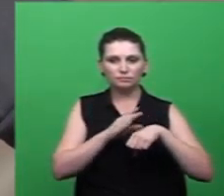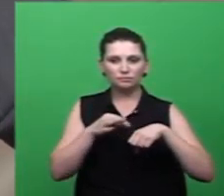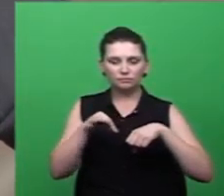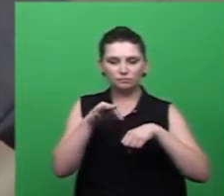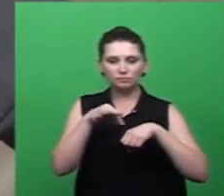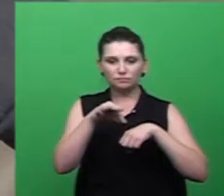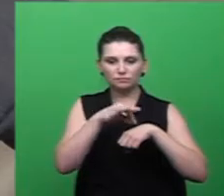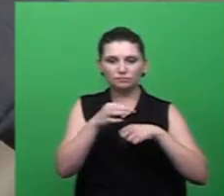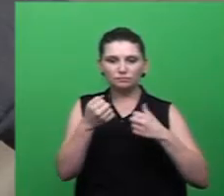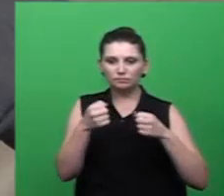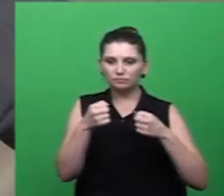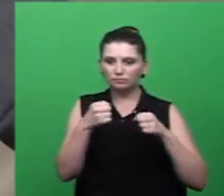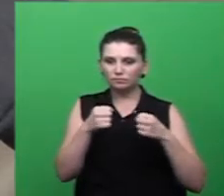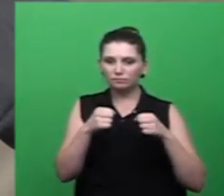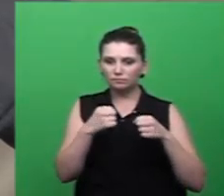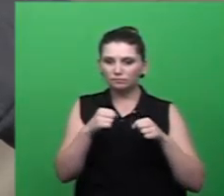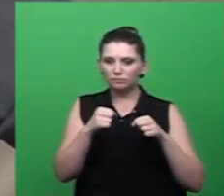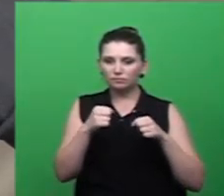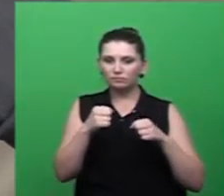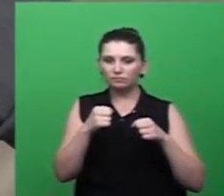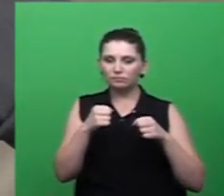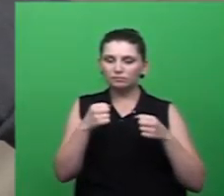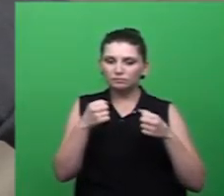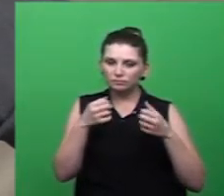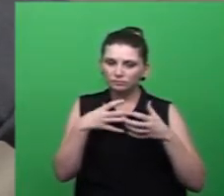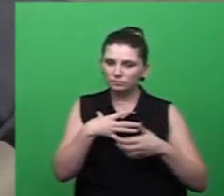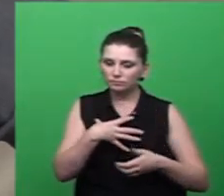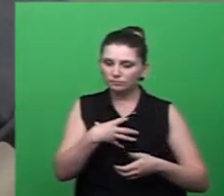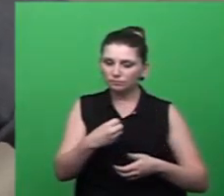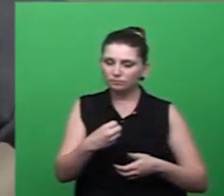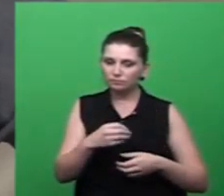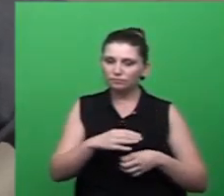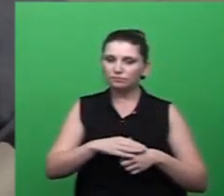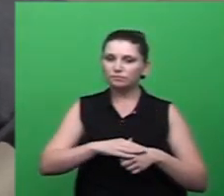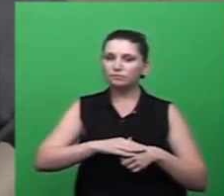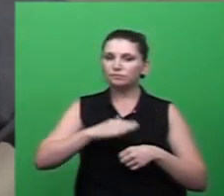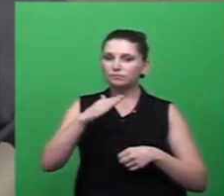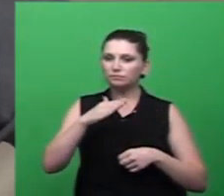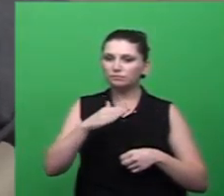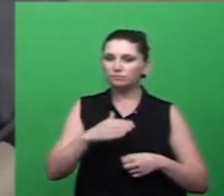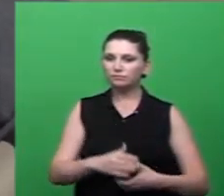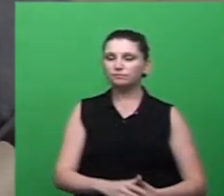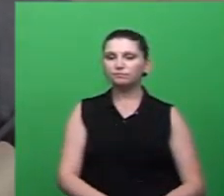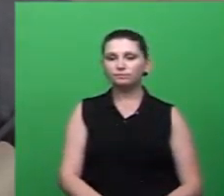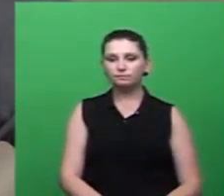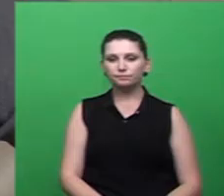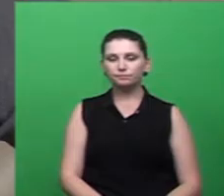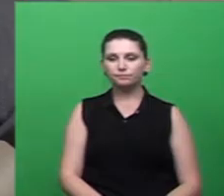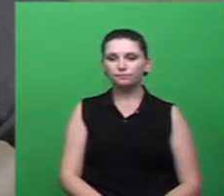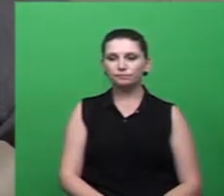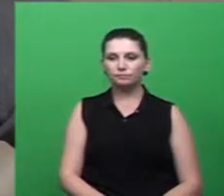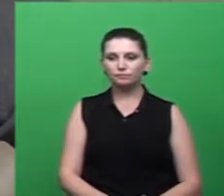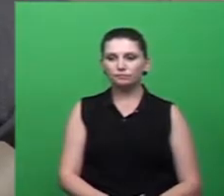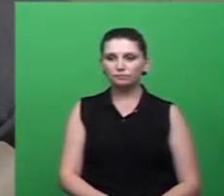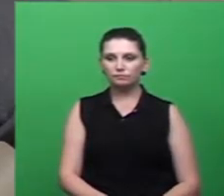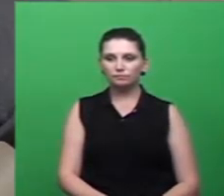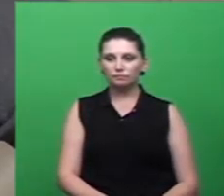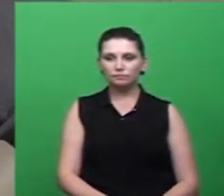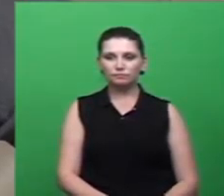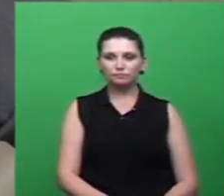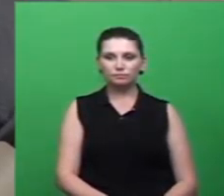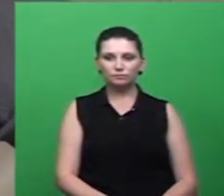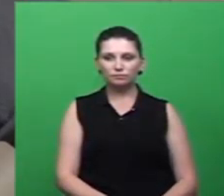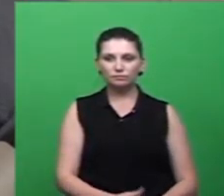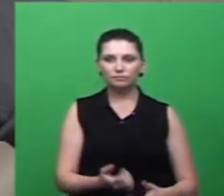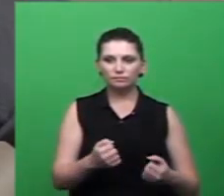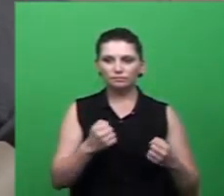precisa para fazer sua replicação. Então, é importante entender que qualquer água parada que esteja encerrada